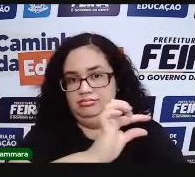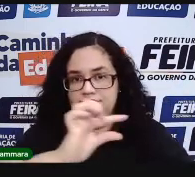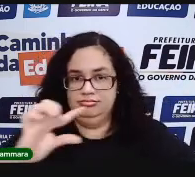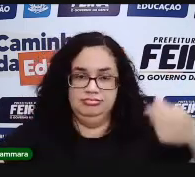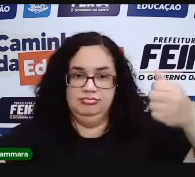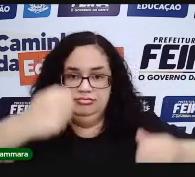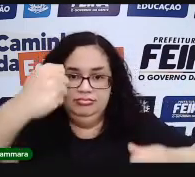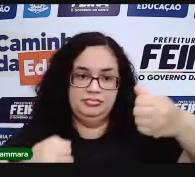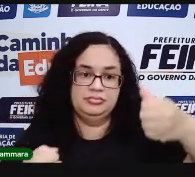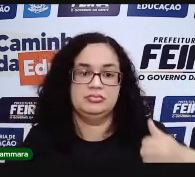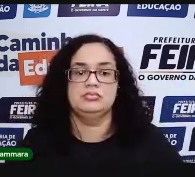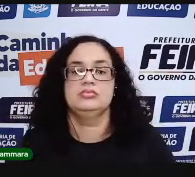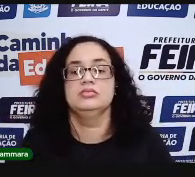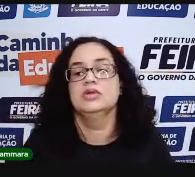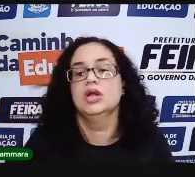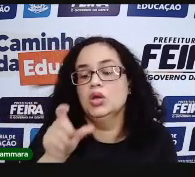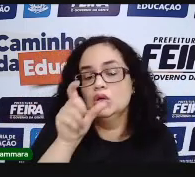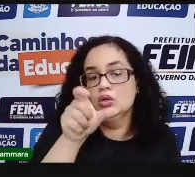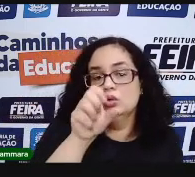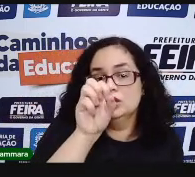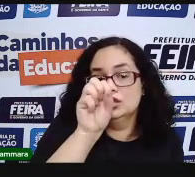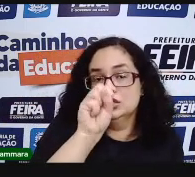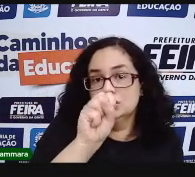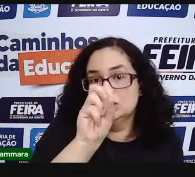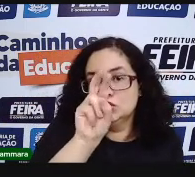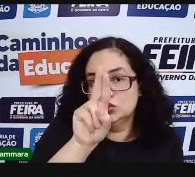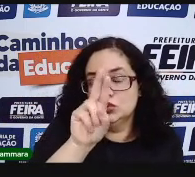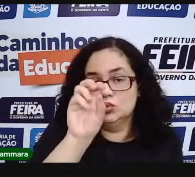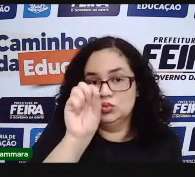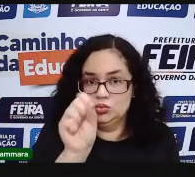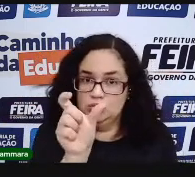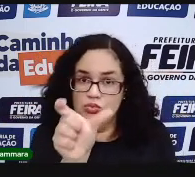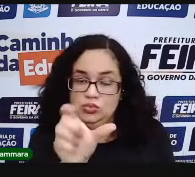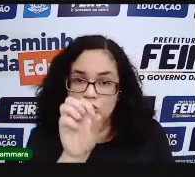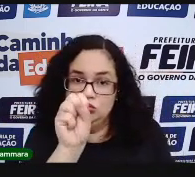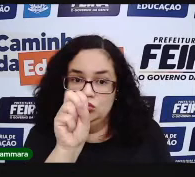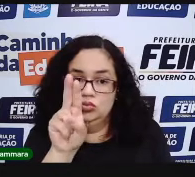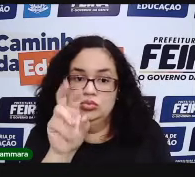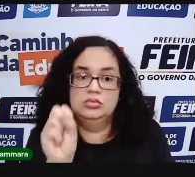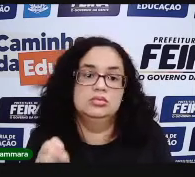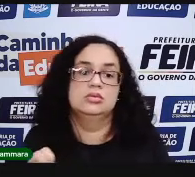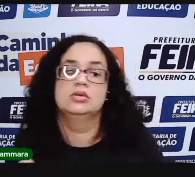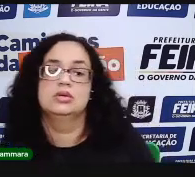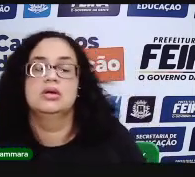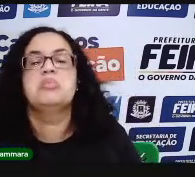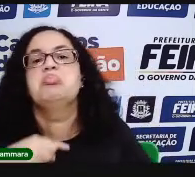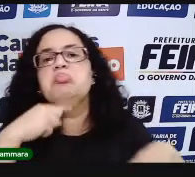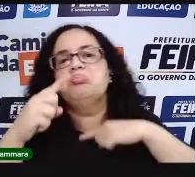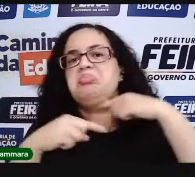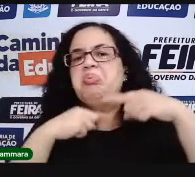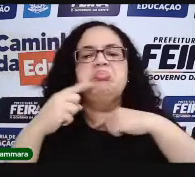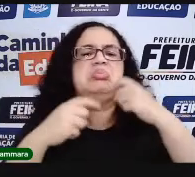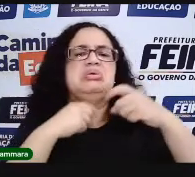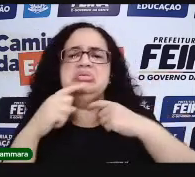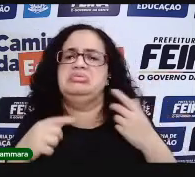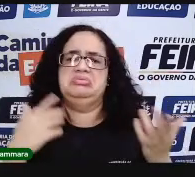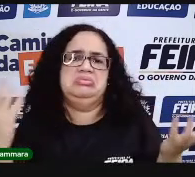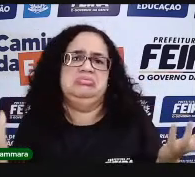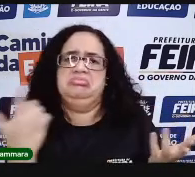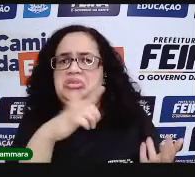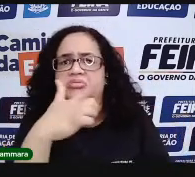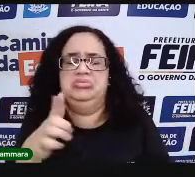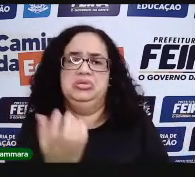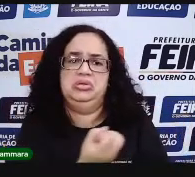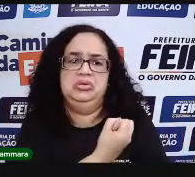Nos automóveis. No cartão do SUS. Então, impossível hoje em dia a gente viver sem número. O que